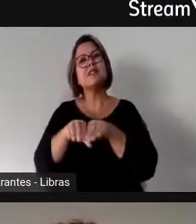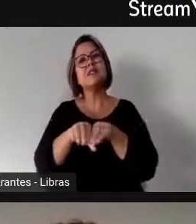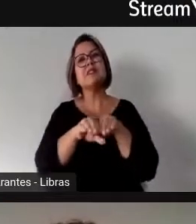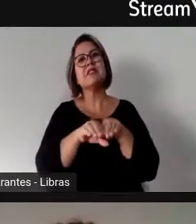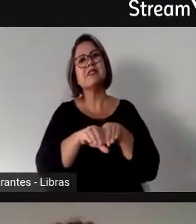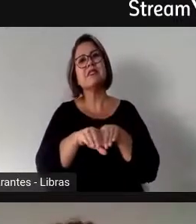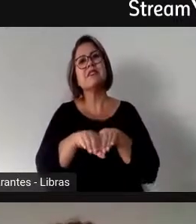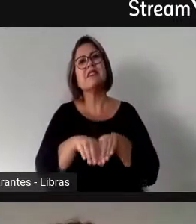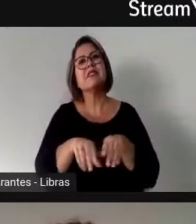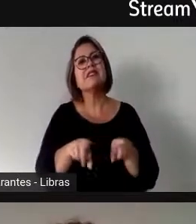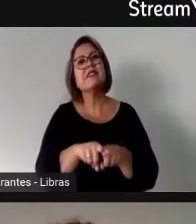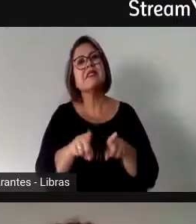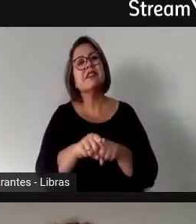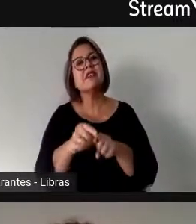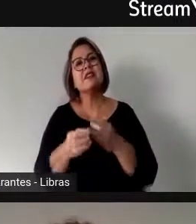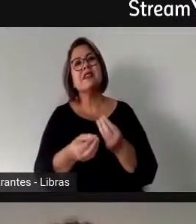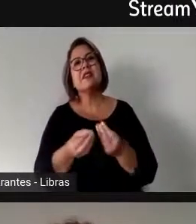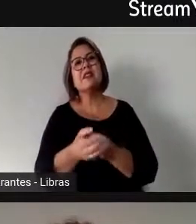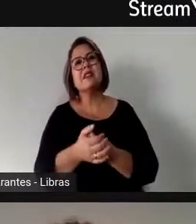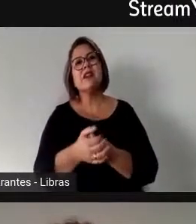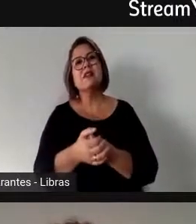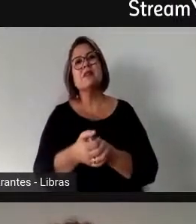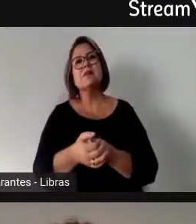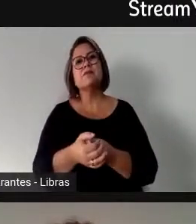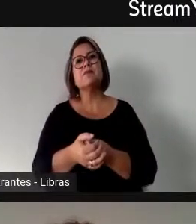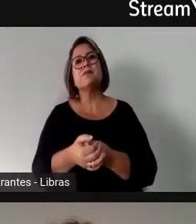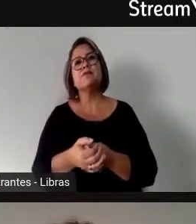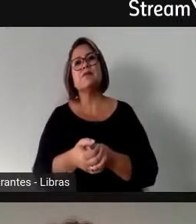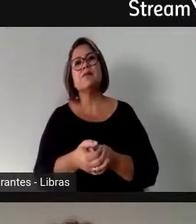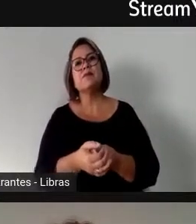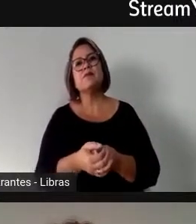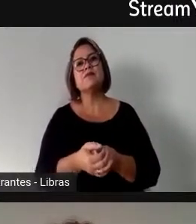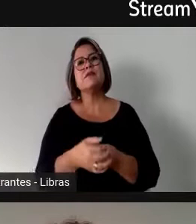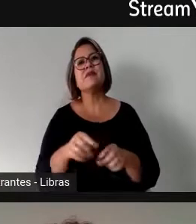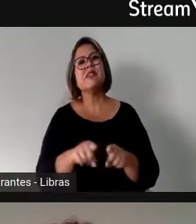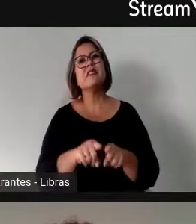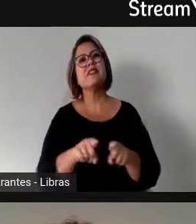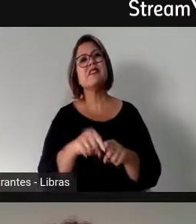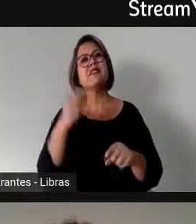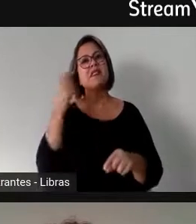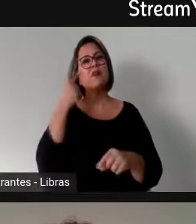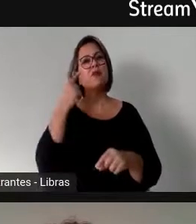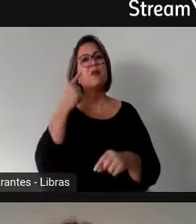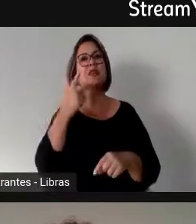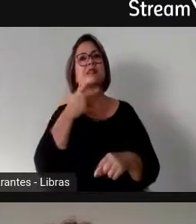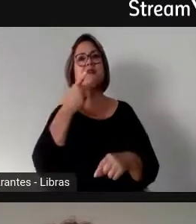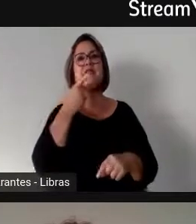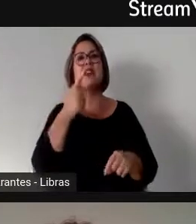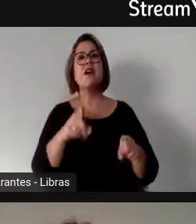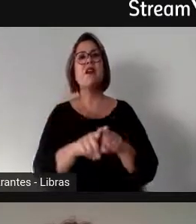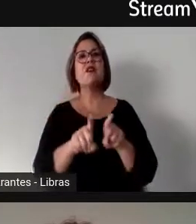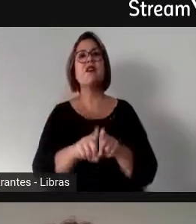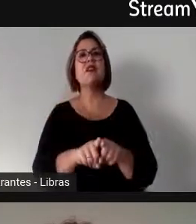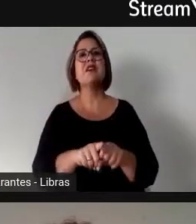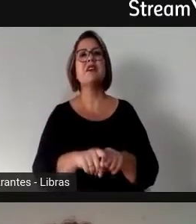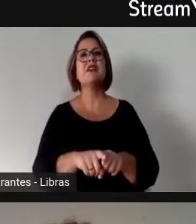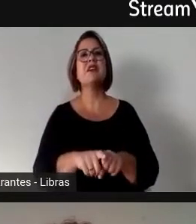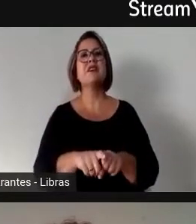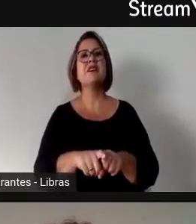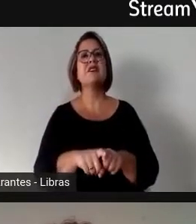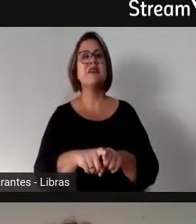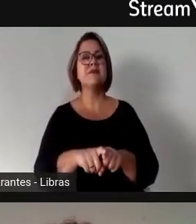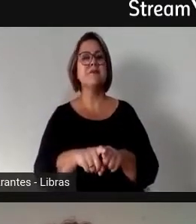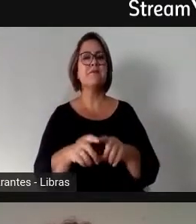chegar, né, num congresso que você fosse dizer assim, não, que nem o congresso